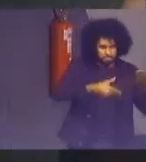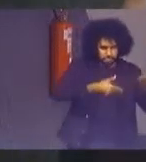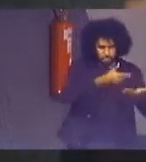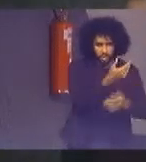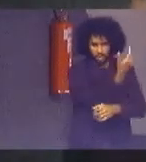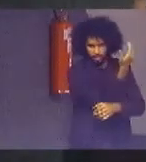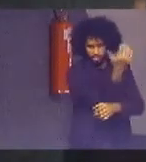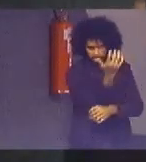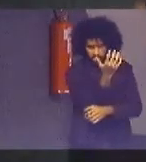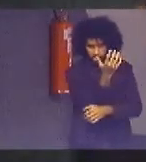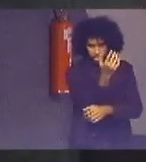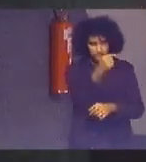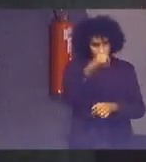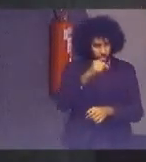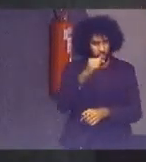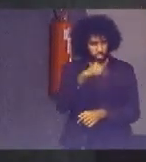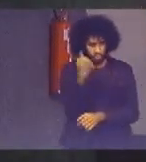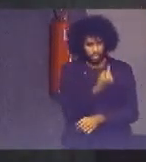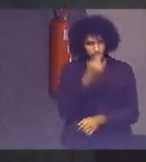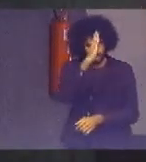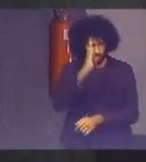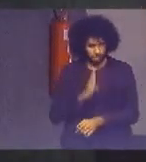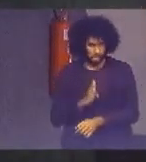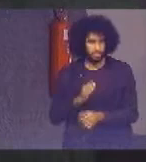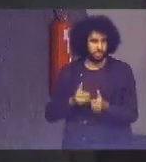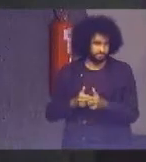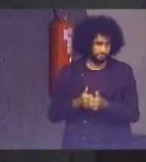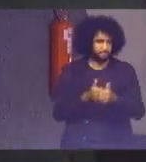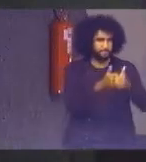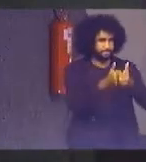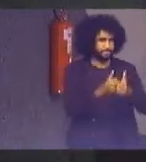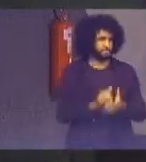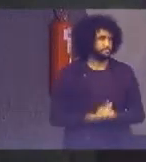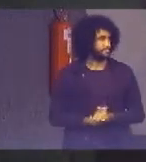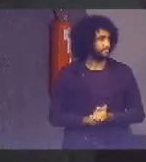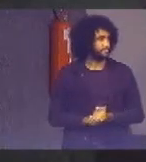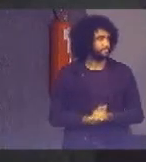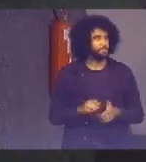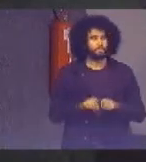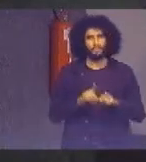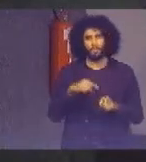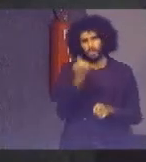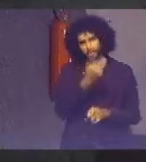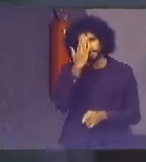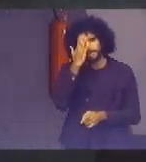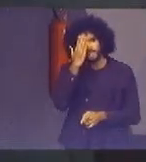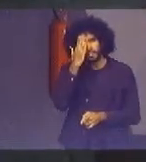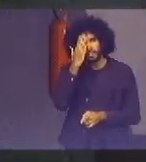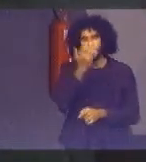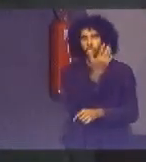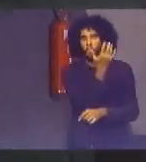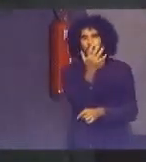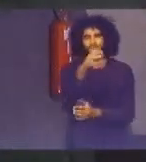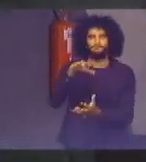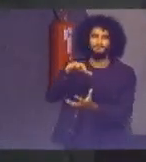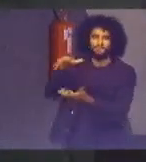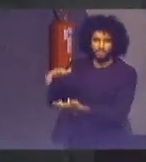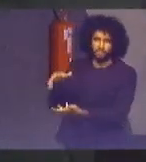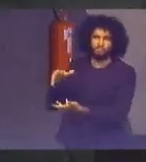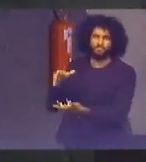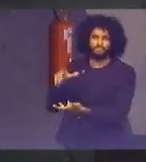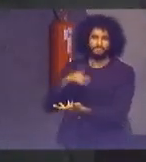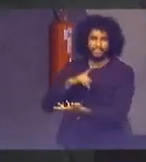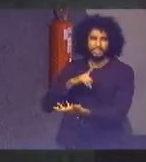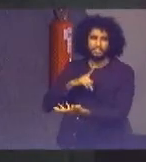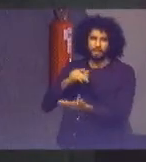dos quais o Brasil é signatário. Como todos nós sabemos, o ambiente mundial está em constante